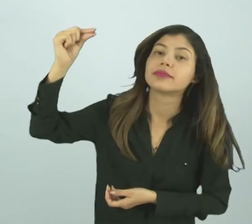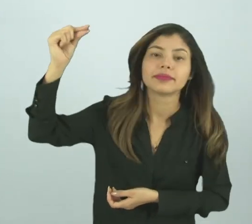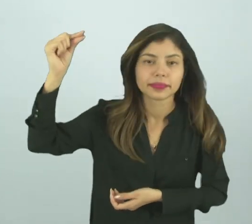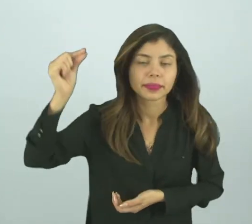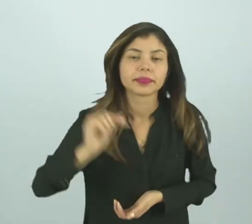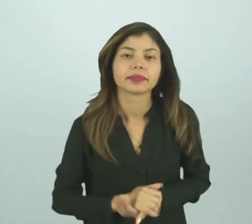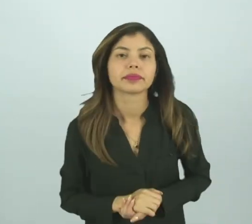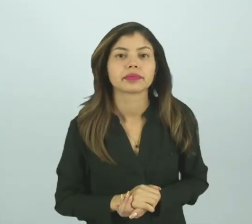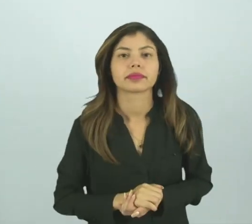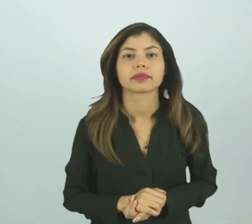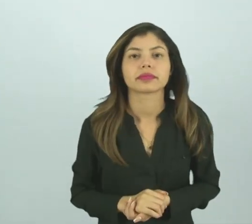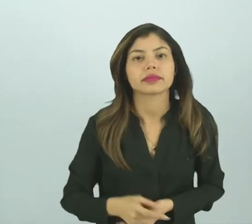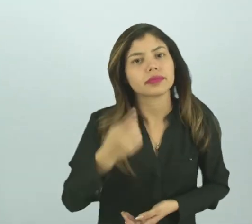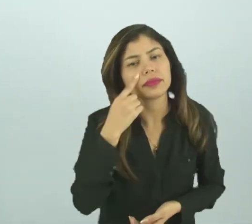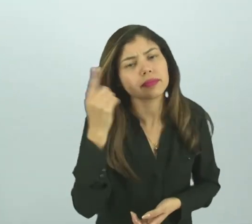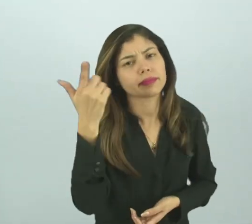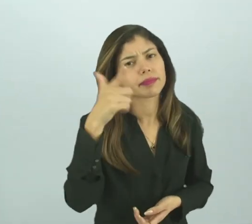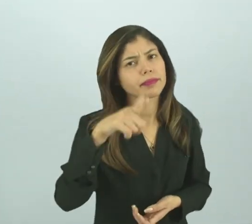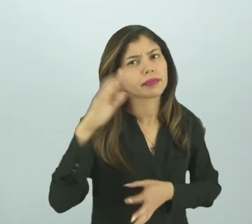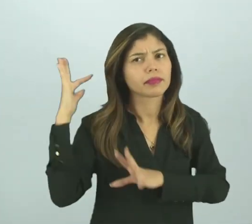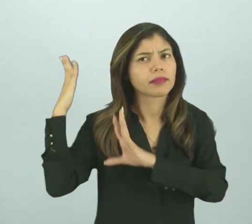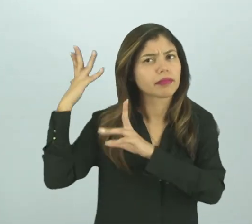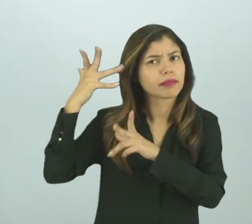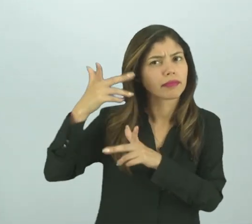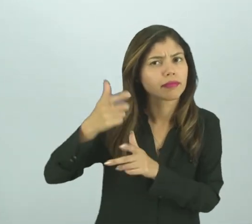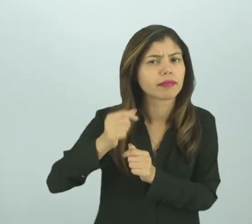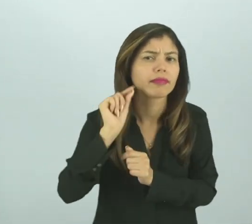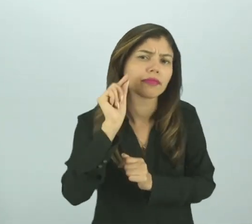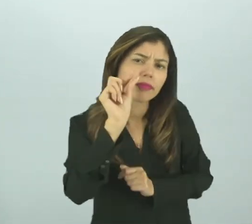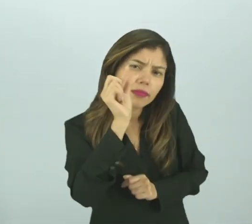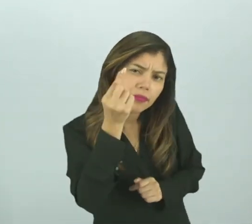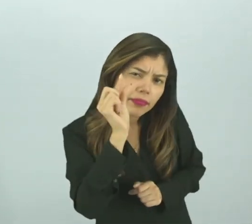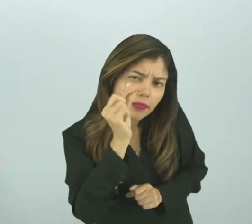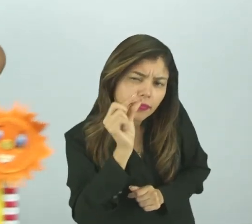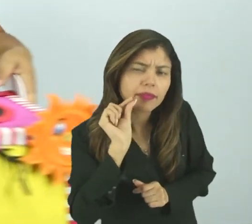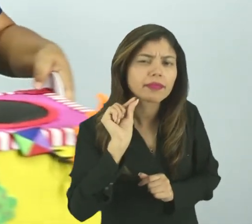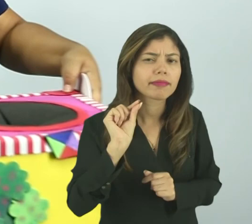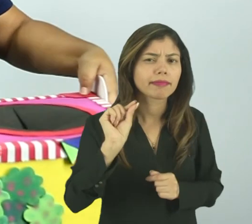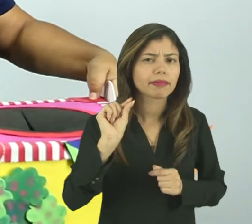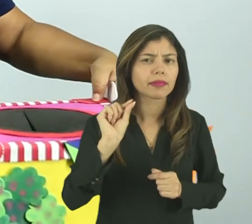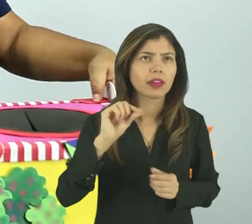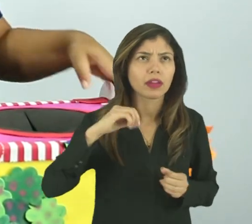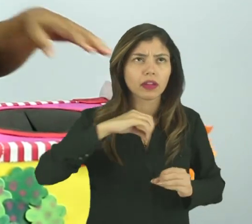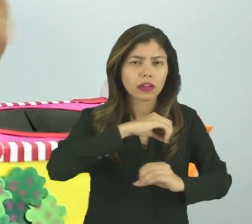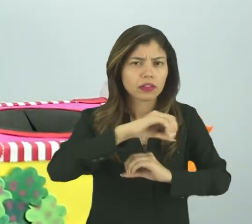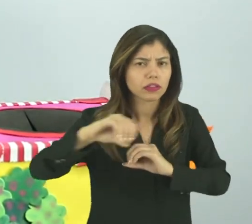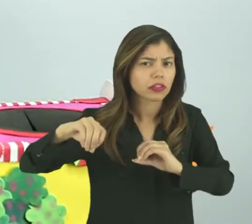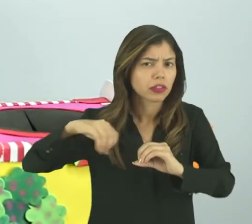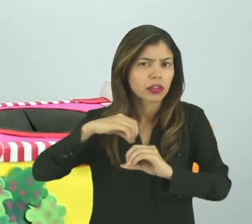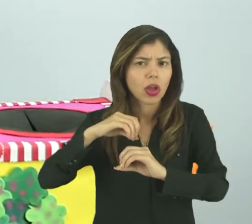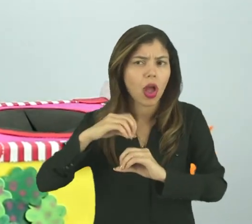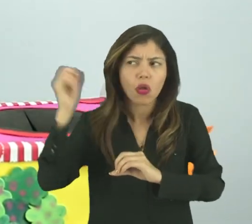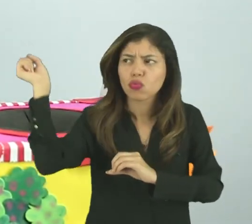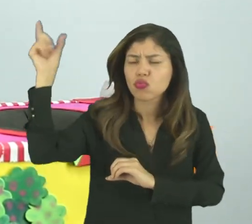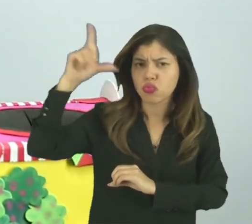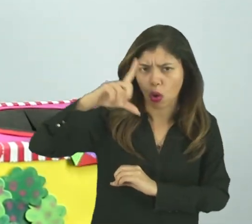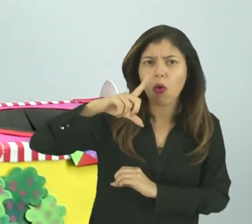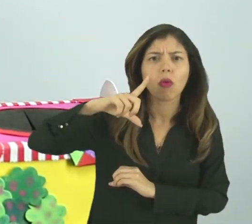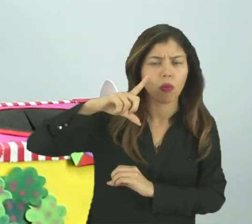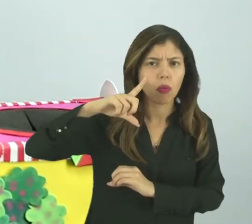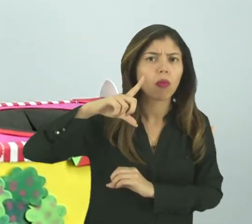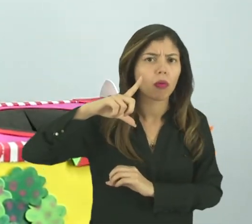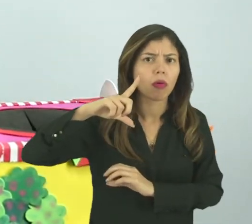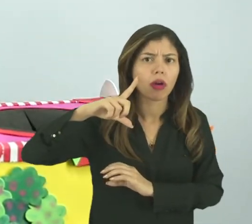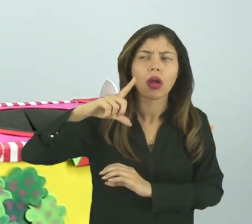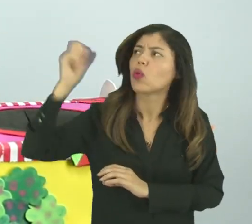certo? E aí, vamos relembrar um pouquinho o que realmente gira. Será que é o Sol que gira e que se